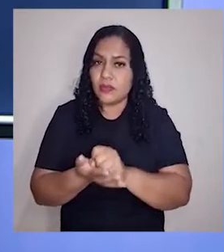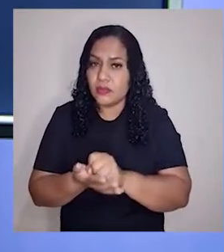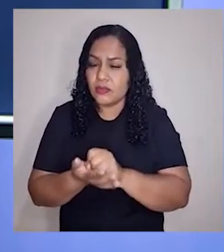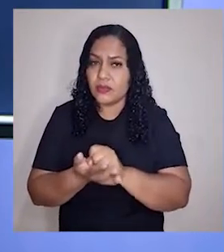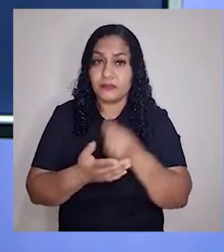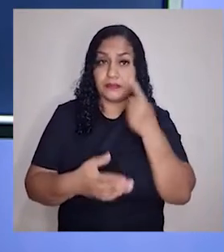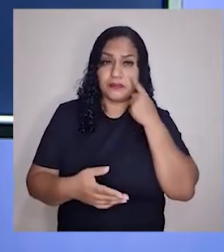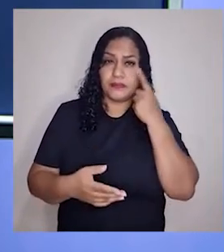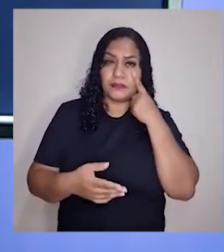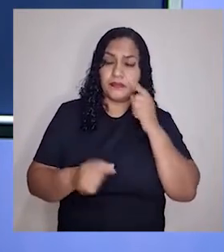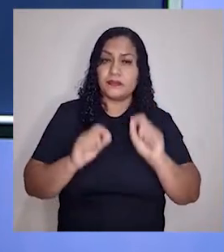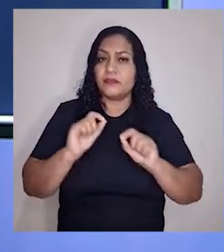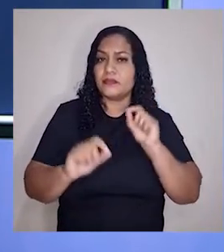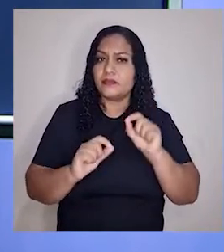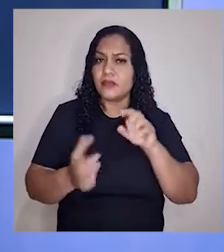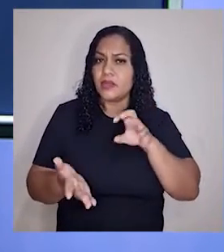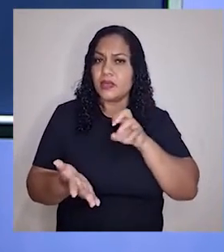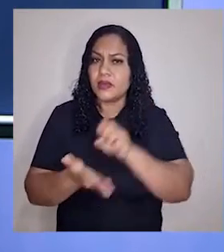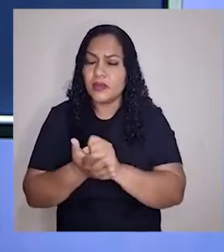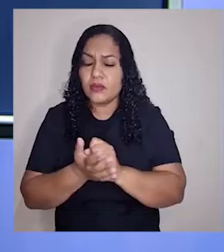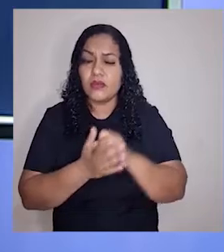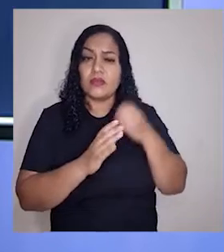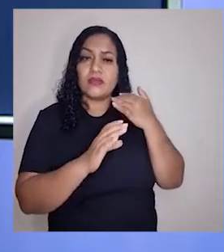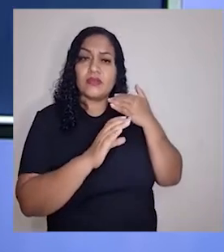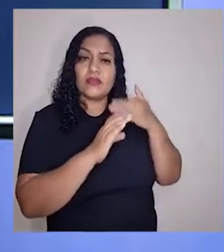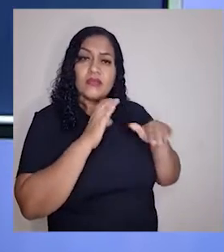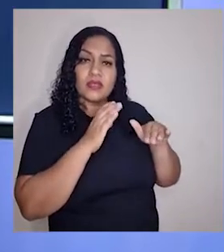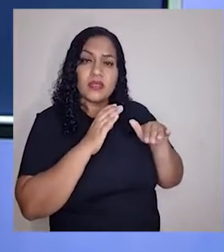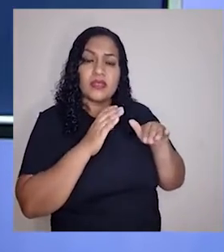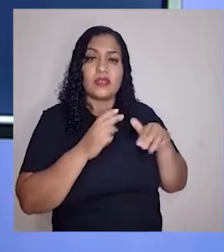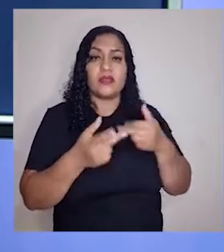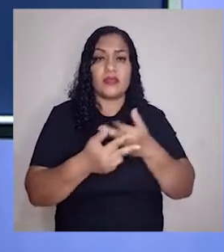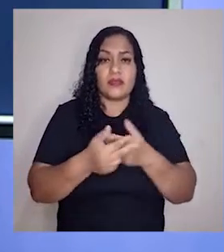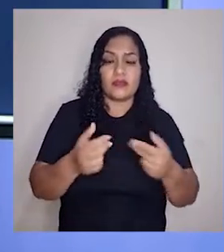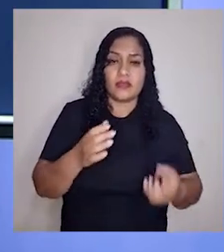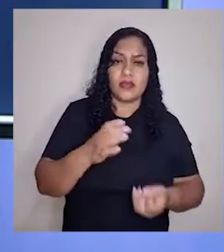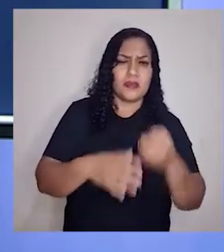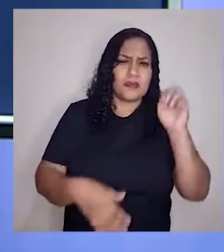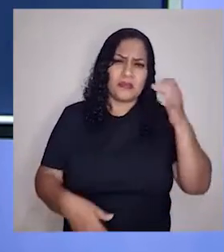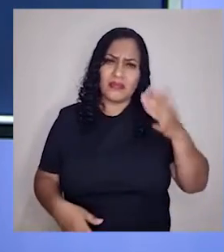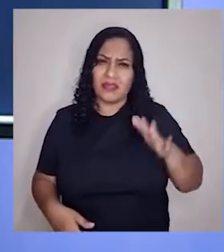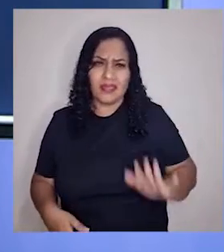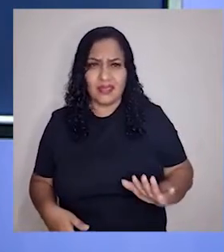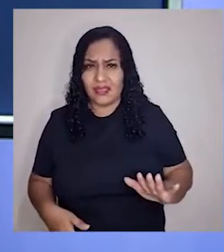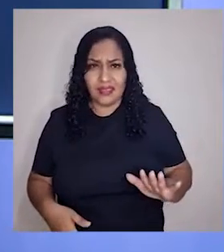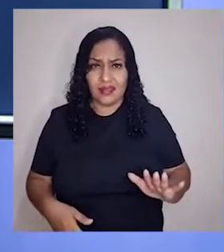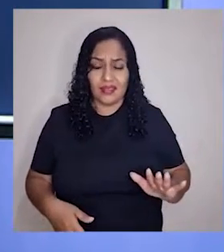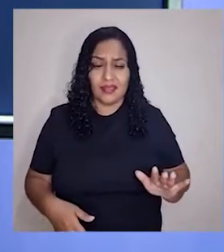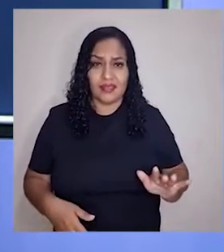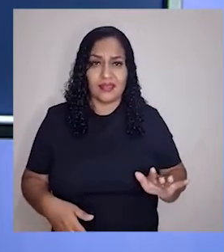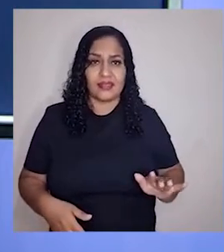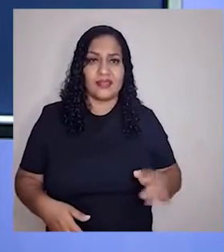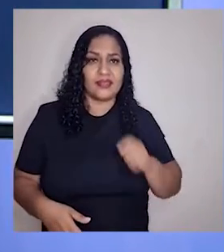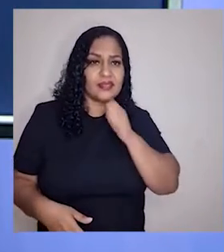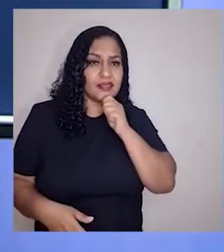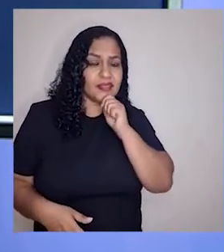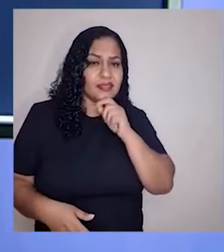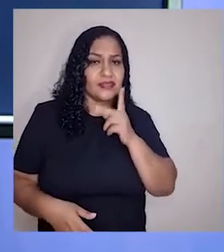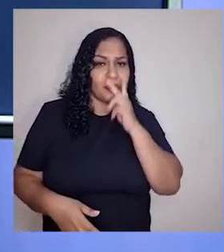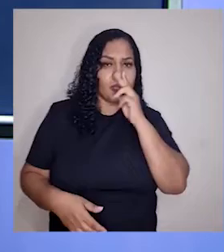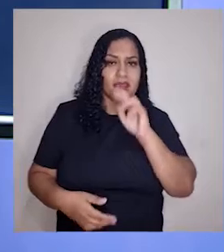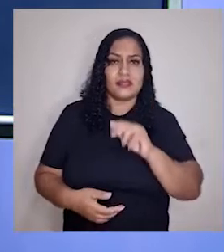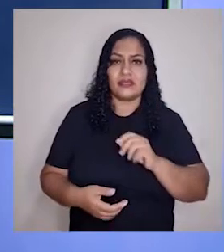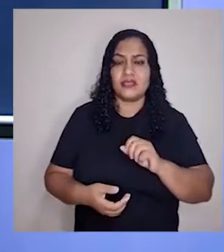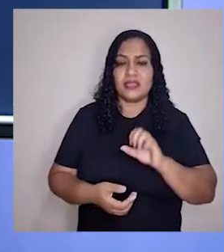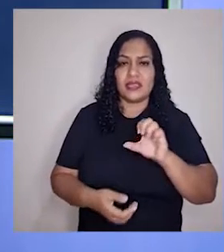Pras colônias. Que, olha só, as colônias enviavam matéria-prima barata, quase exploratória